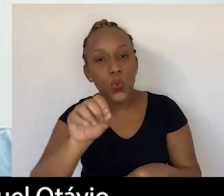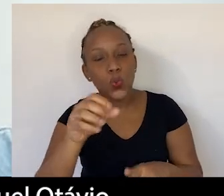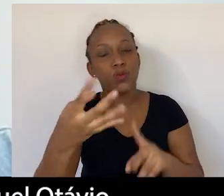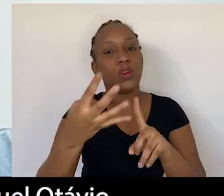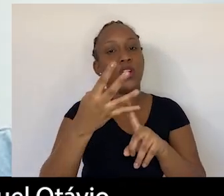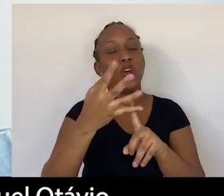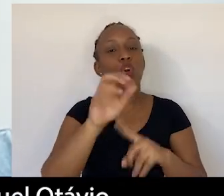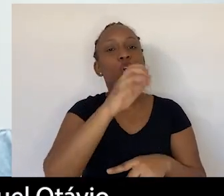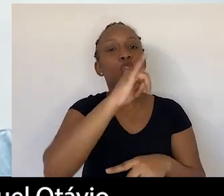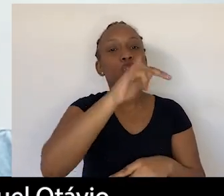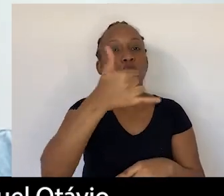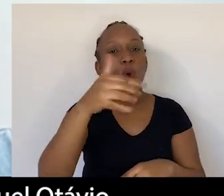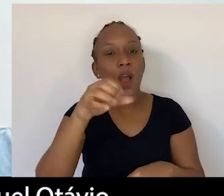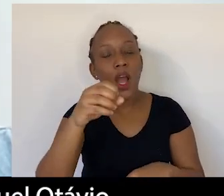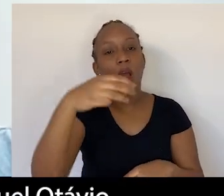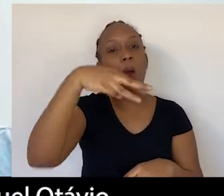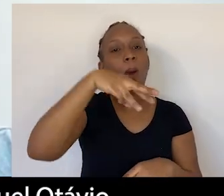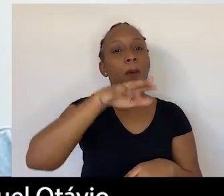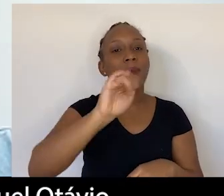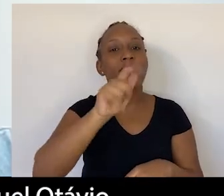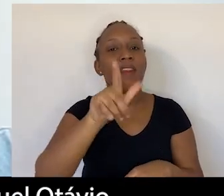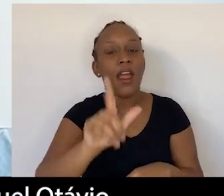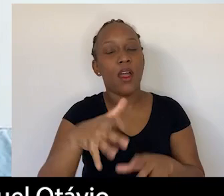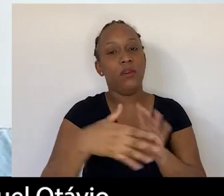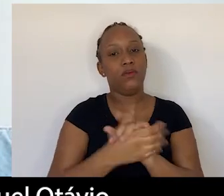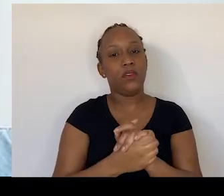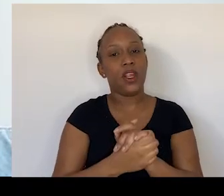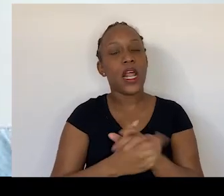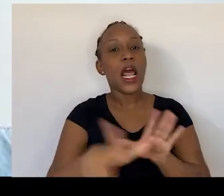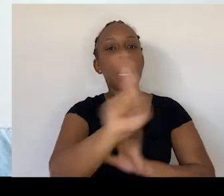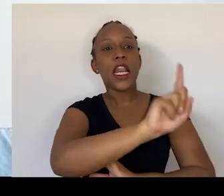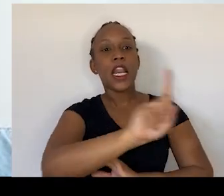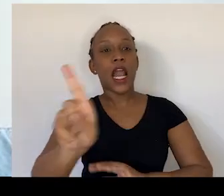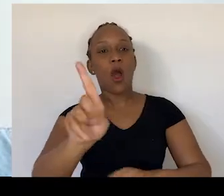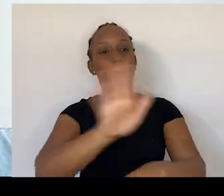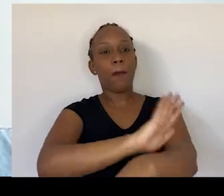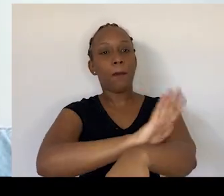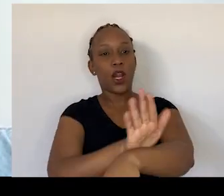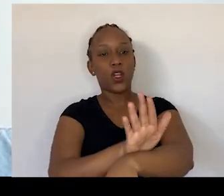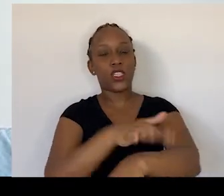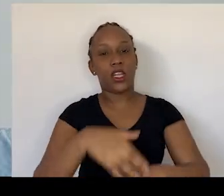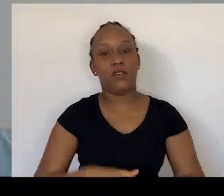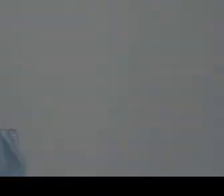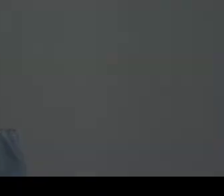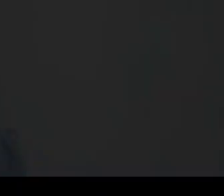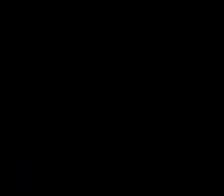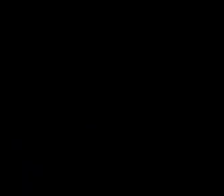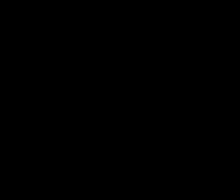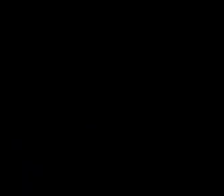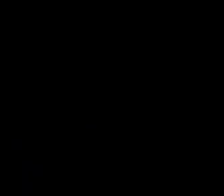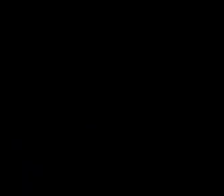de João Pedro Mota, de Miguel Otávio. Não ao racismo.